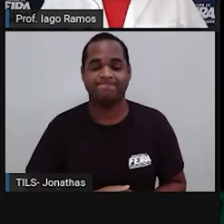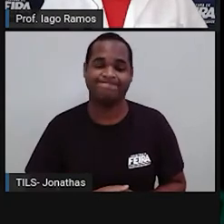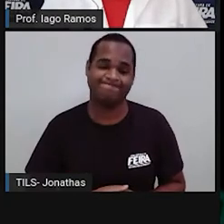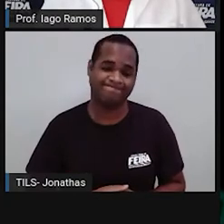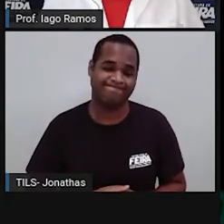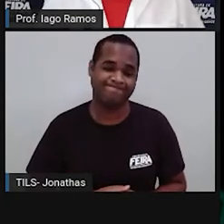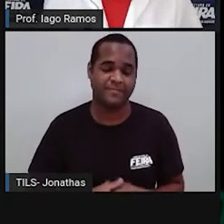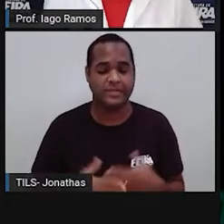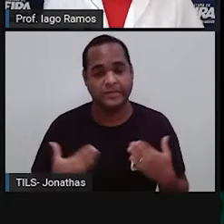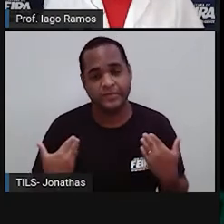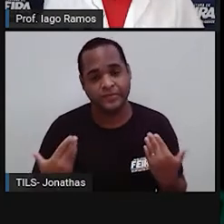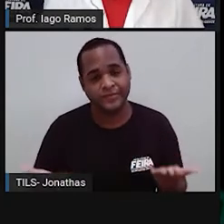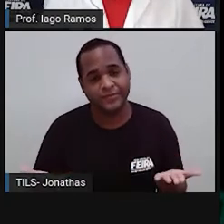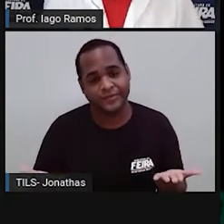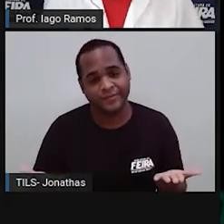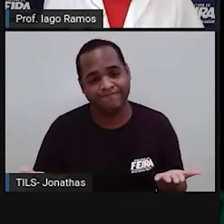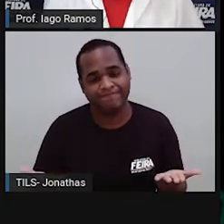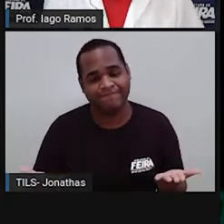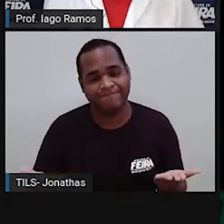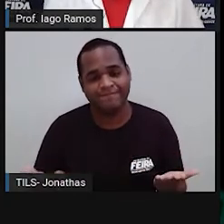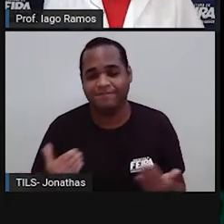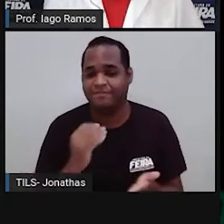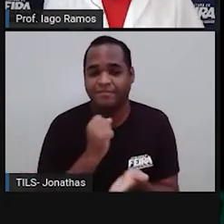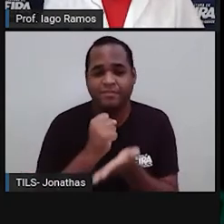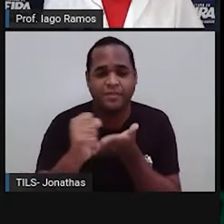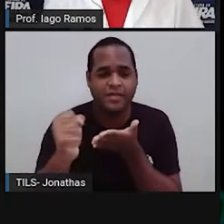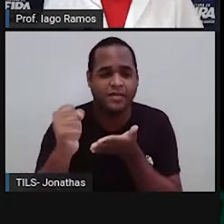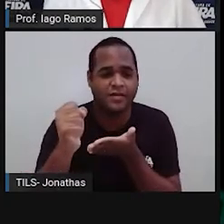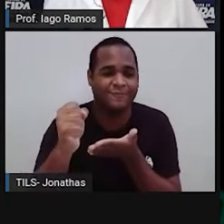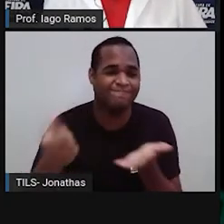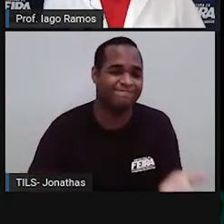Ó, acabei perdendo, né?